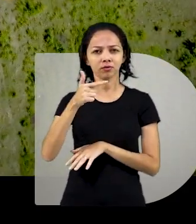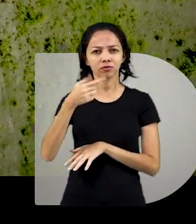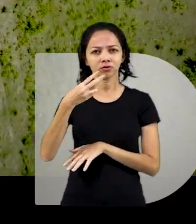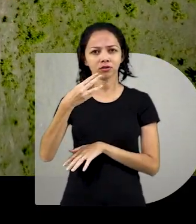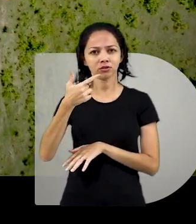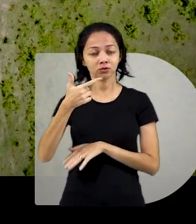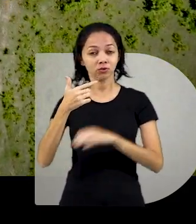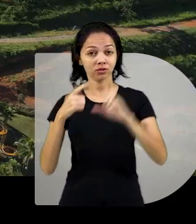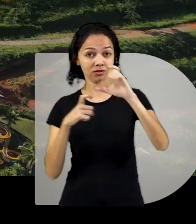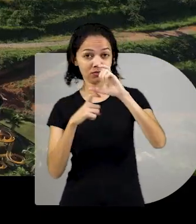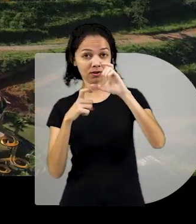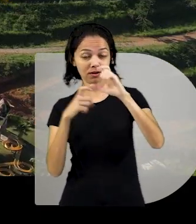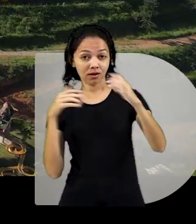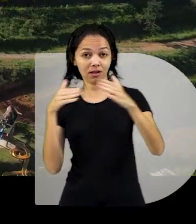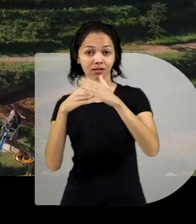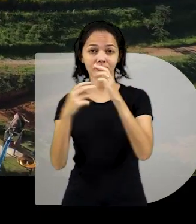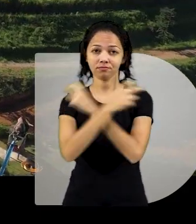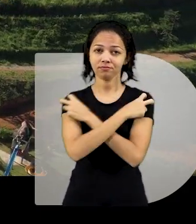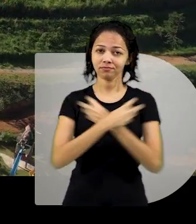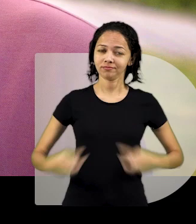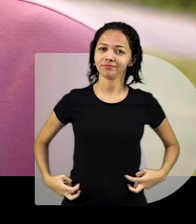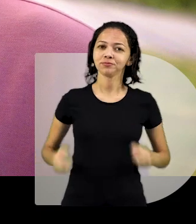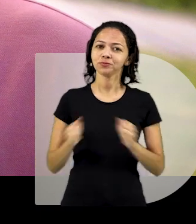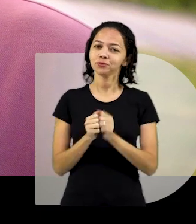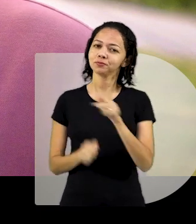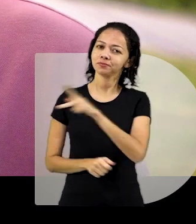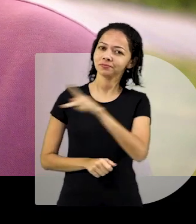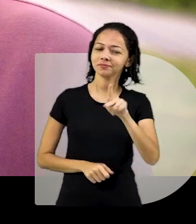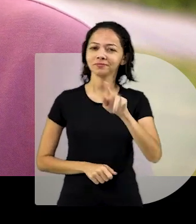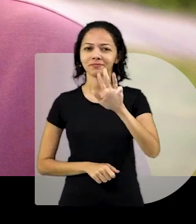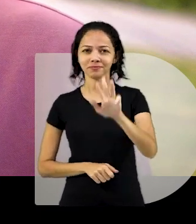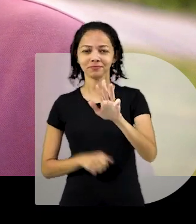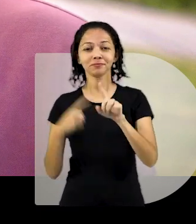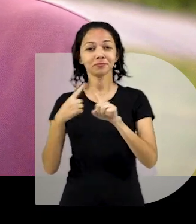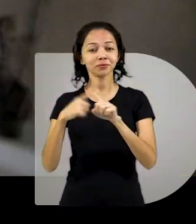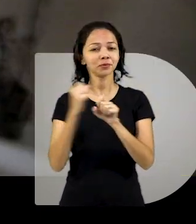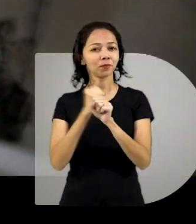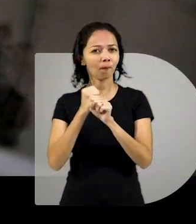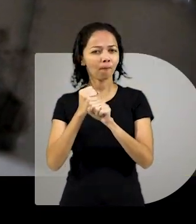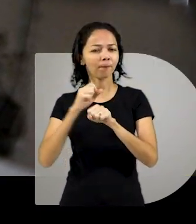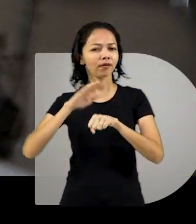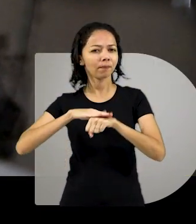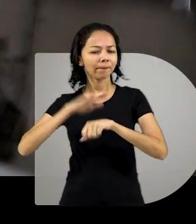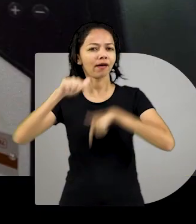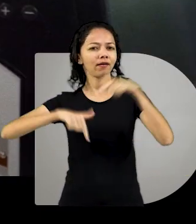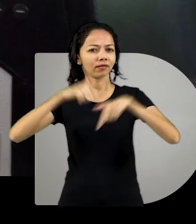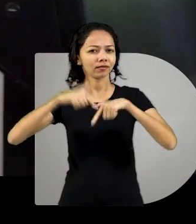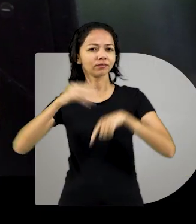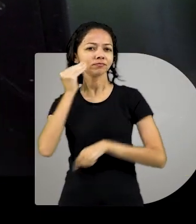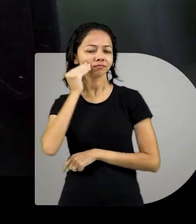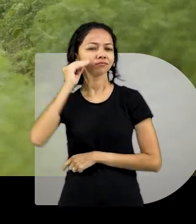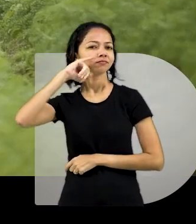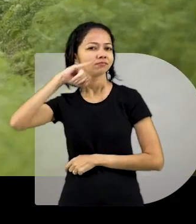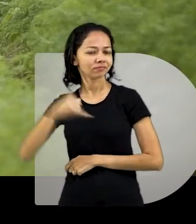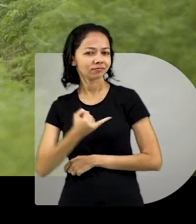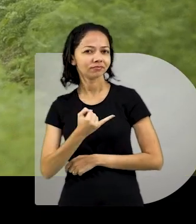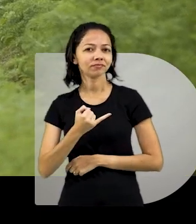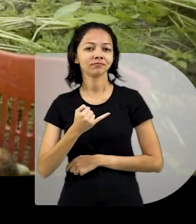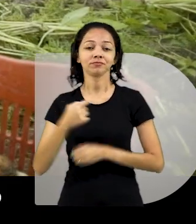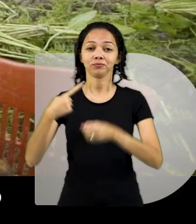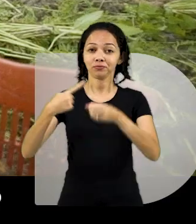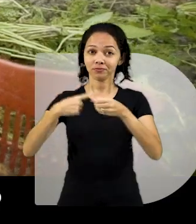-232 de São Caetano até Serra Talhada, em parceria com o presidente Lula, porque essa obra vai gerar empregos e